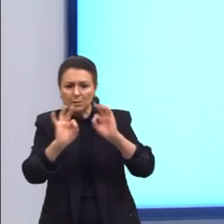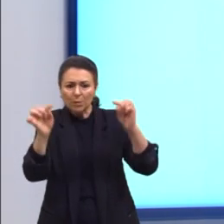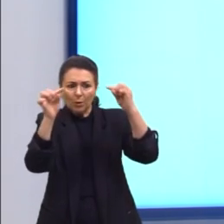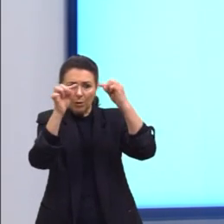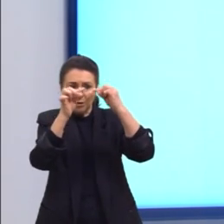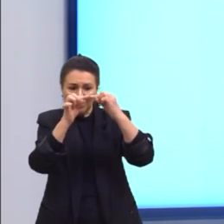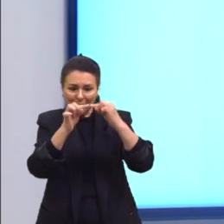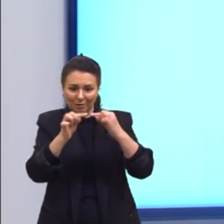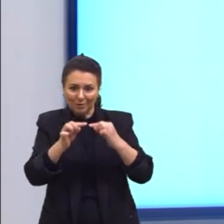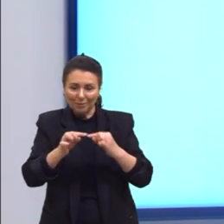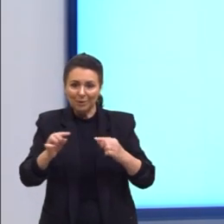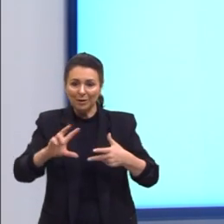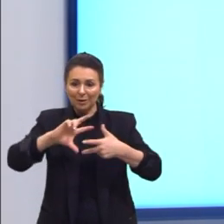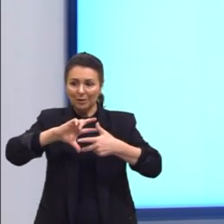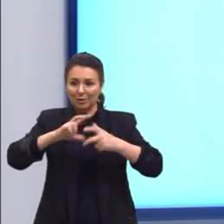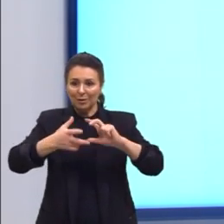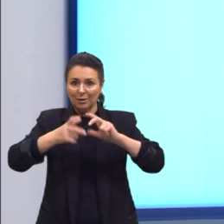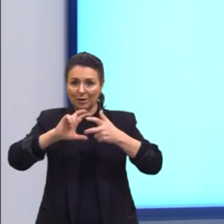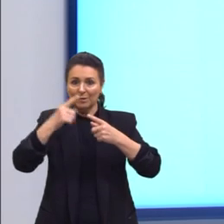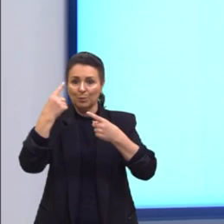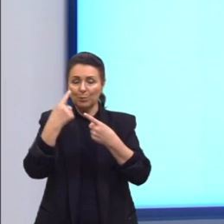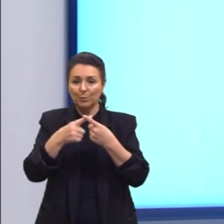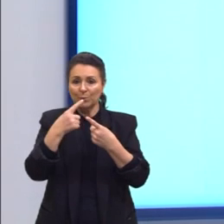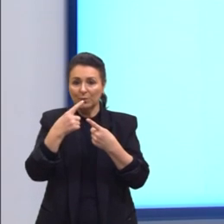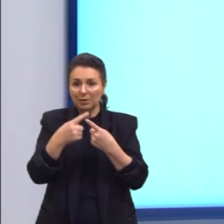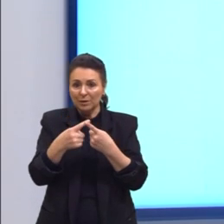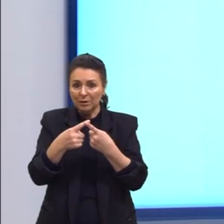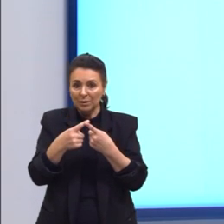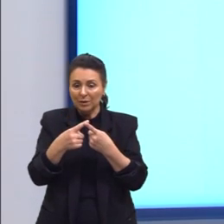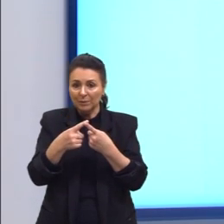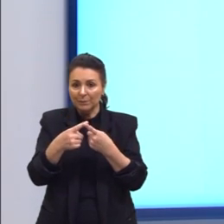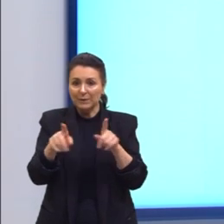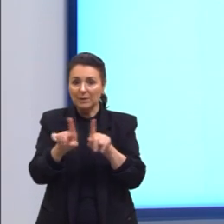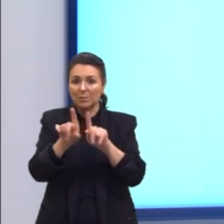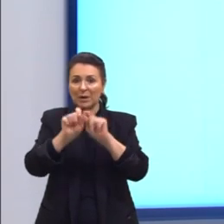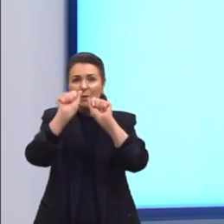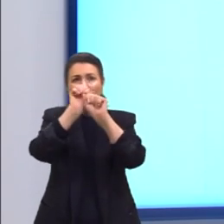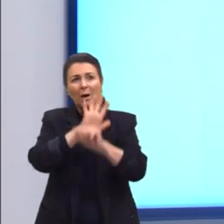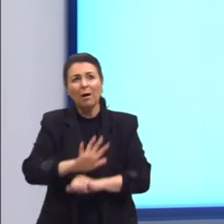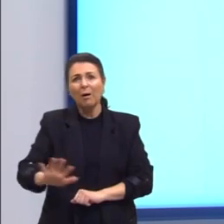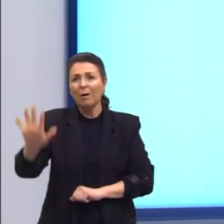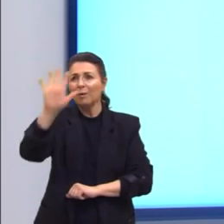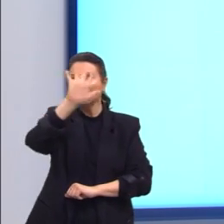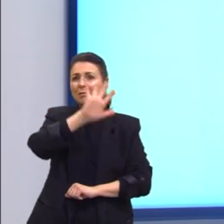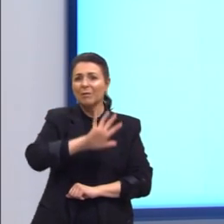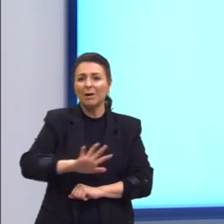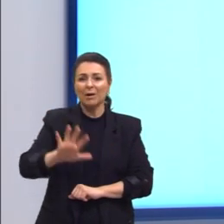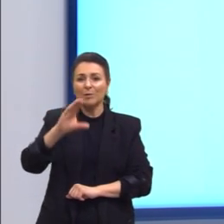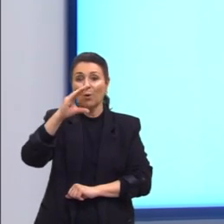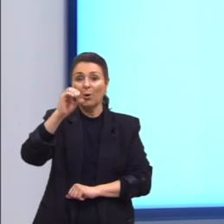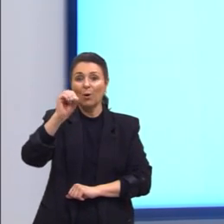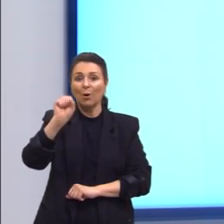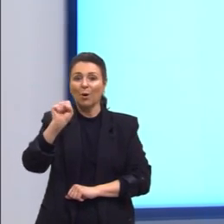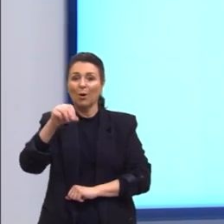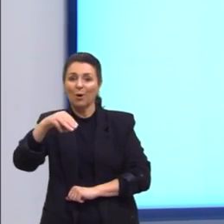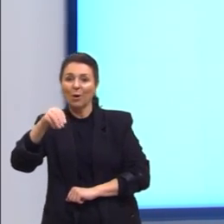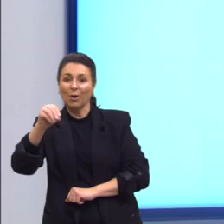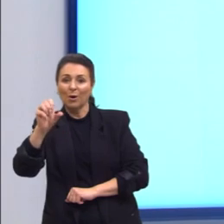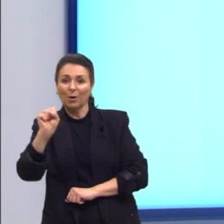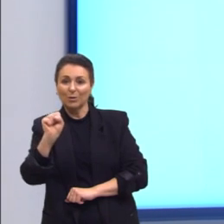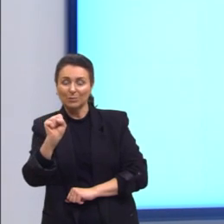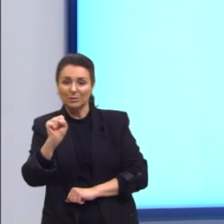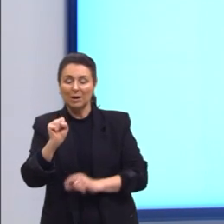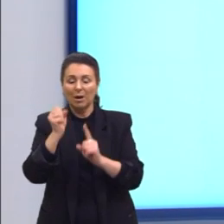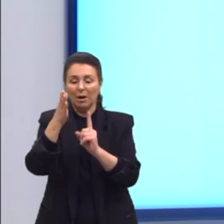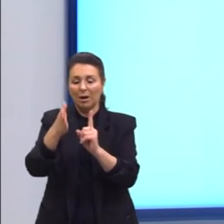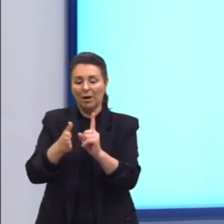poliedros pelo Platão. E ele era associado, então, ao universo ou ao cosmo. As suas faces